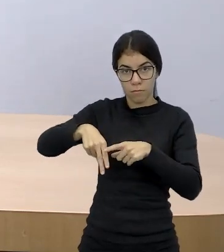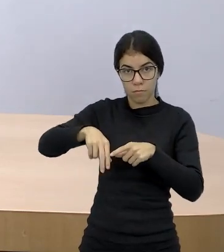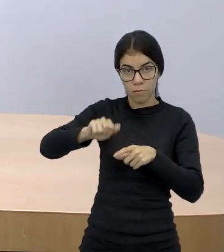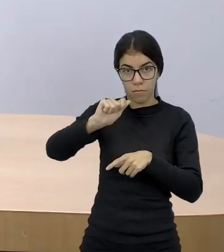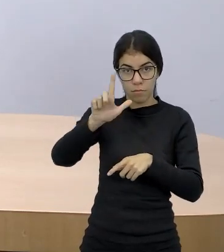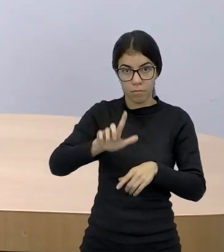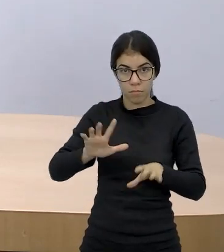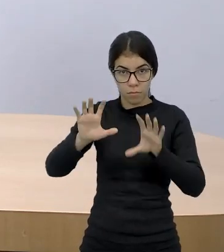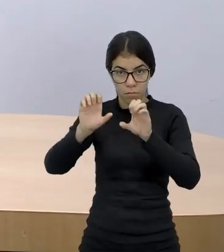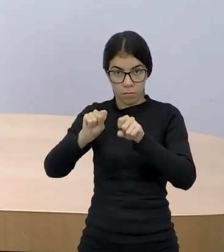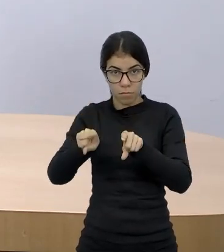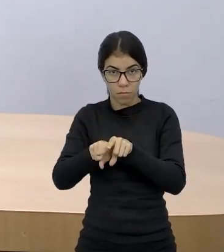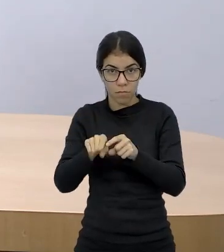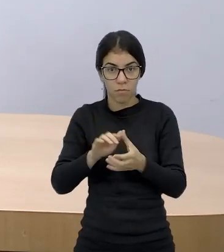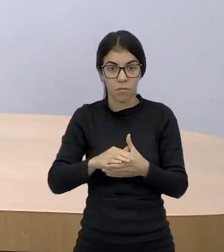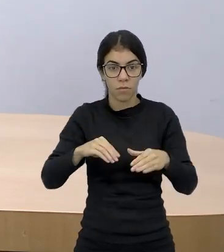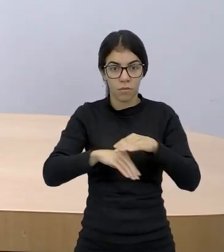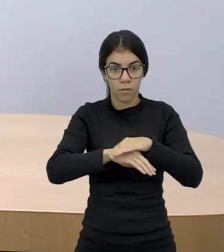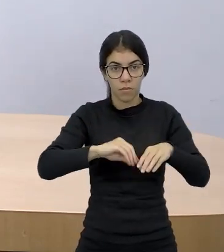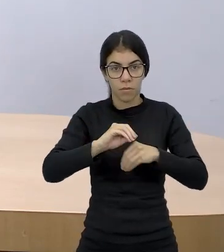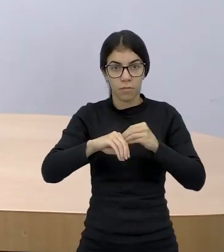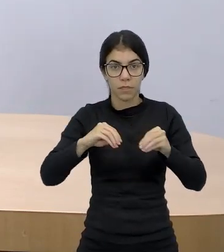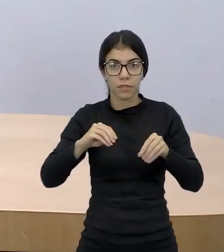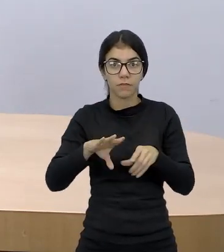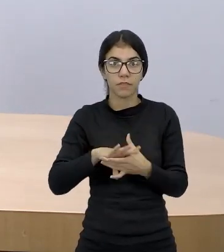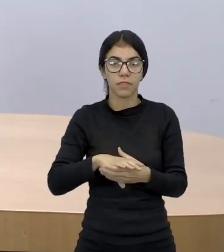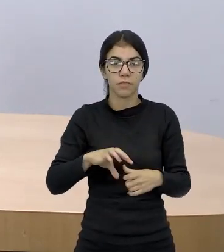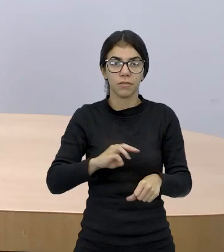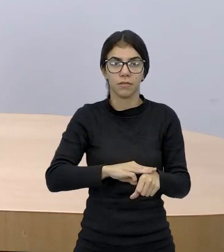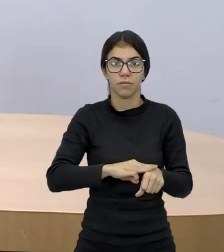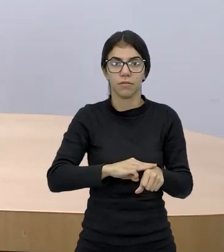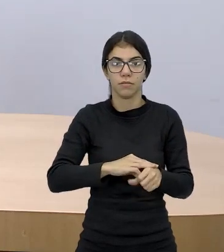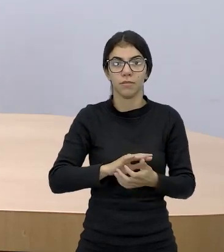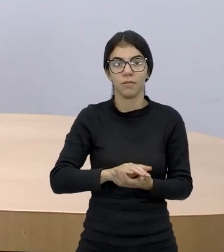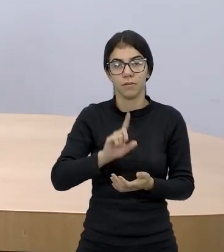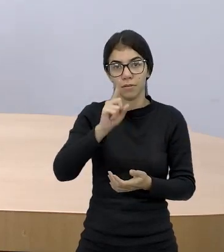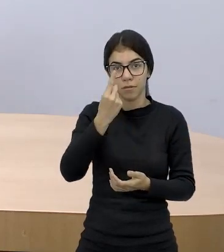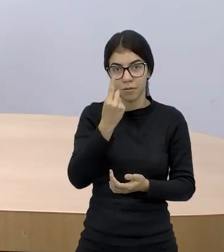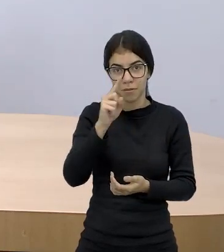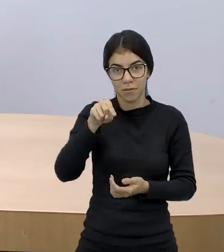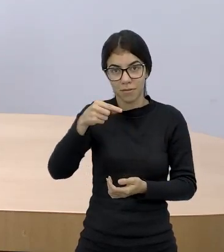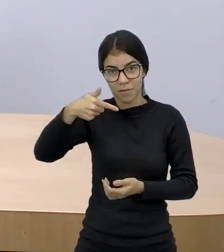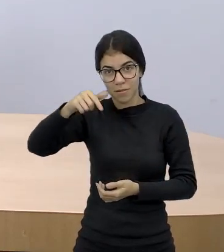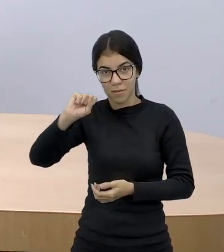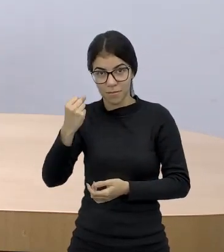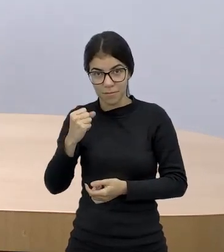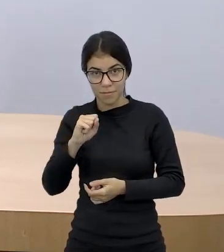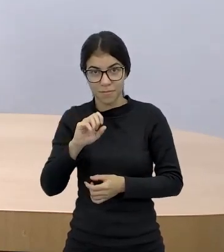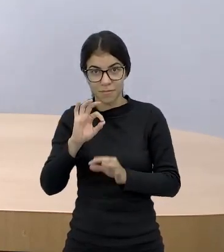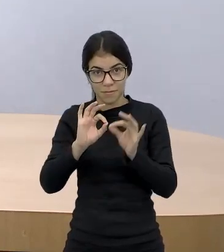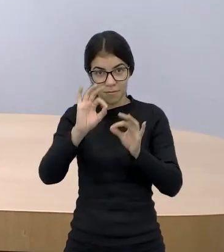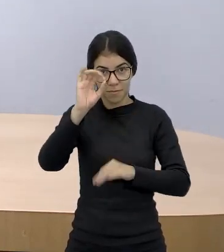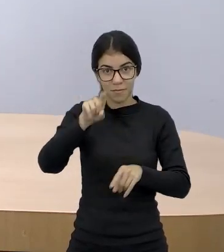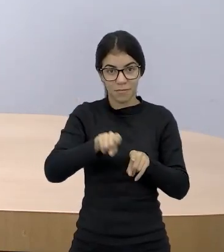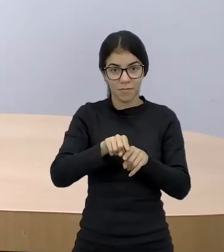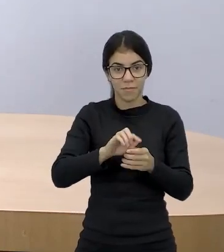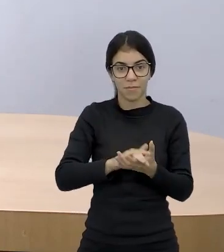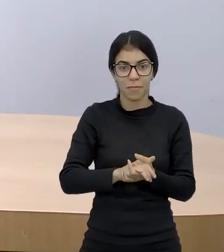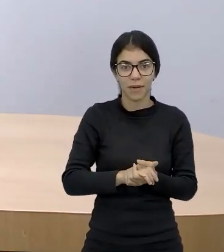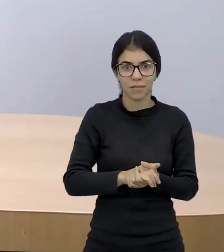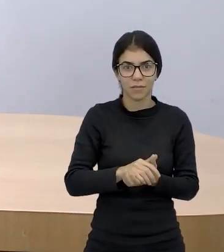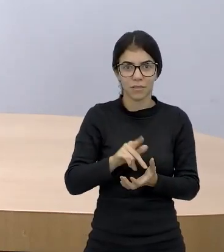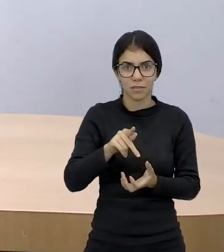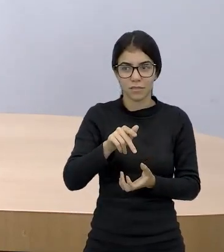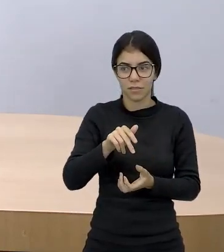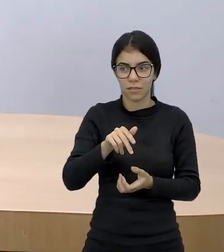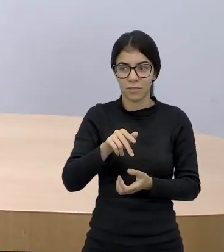e sapato marrom com sola branca. Eu tenho 1,78m e sou pardo. E assim,